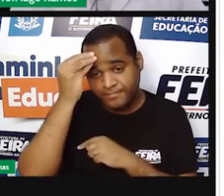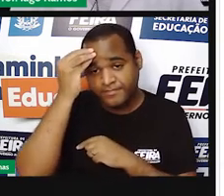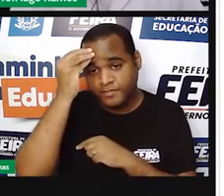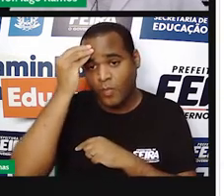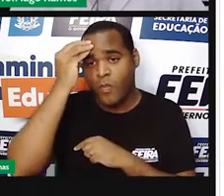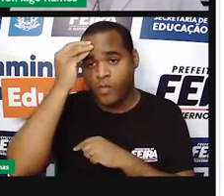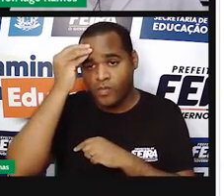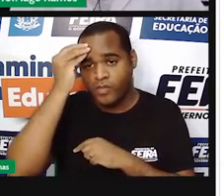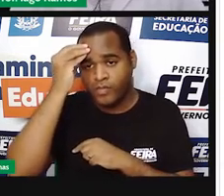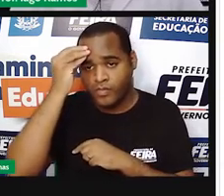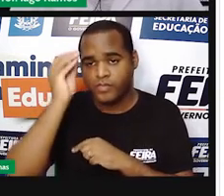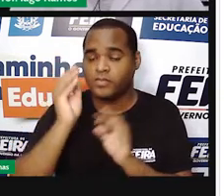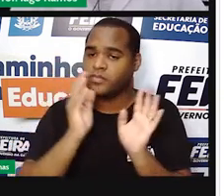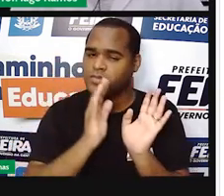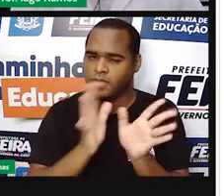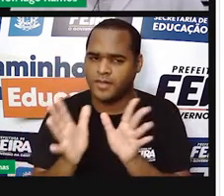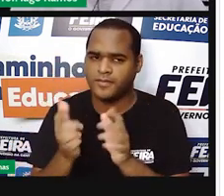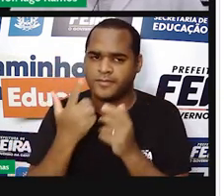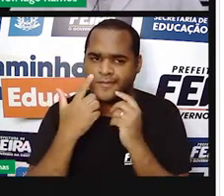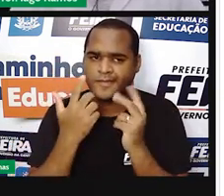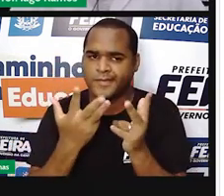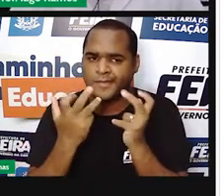já vimos o que é um número